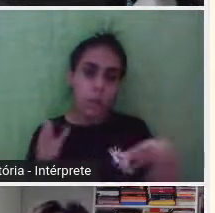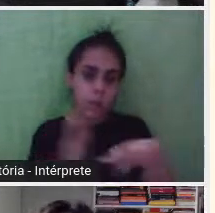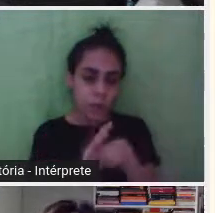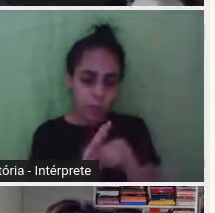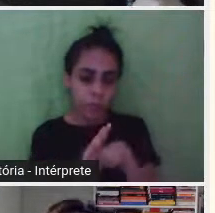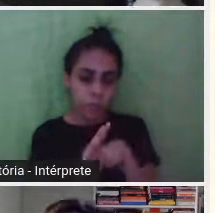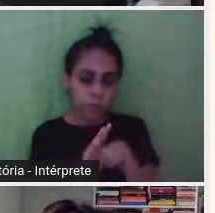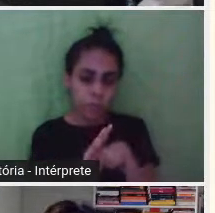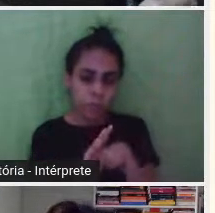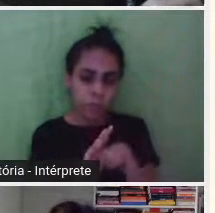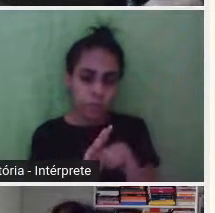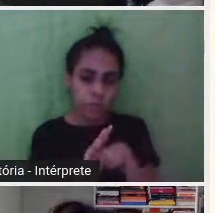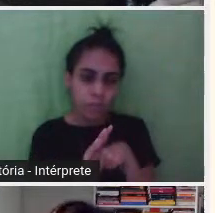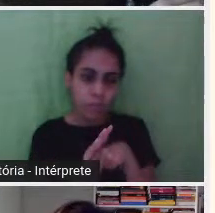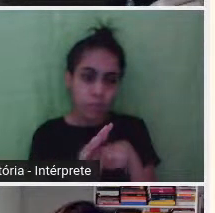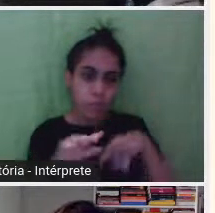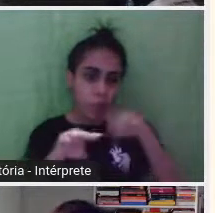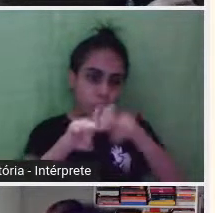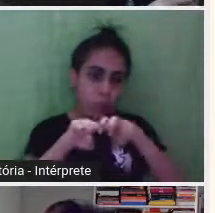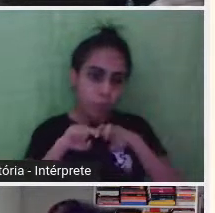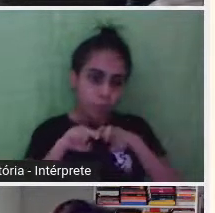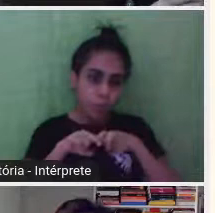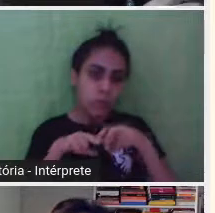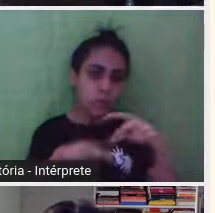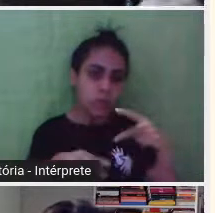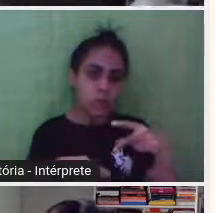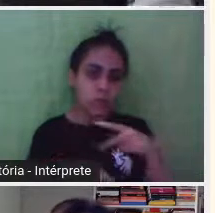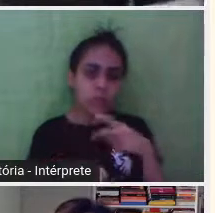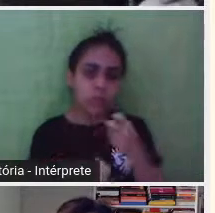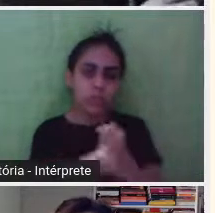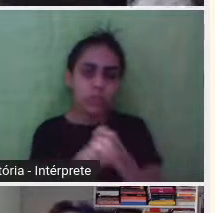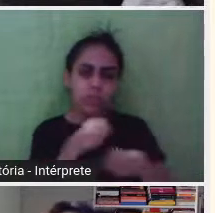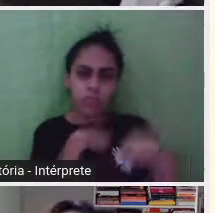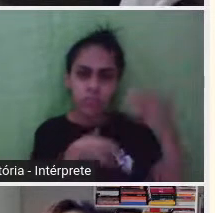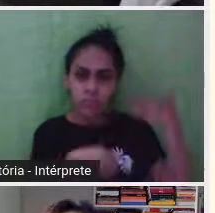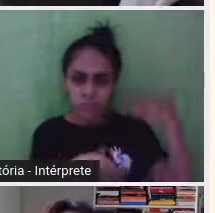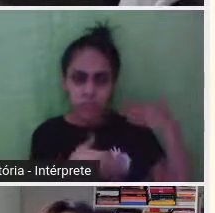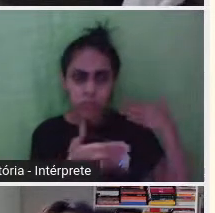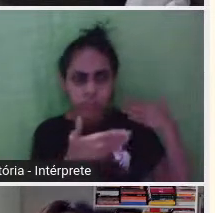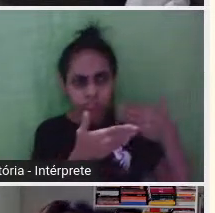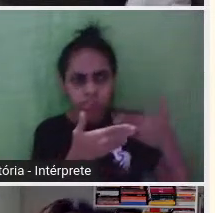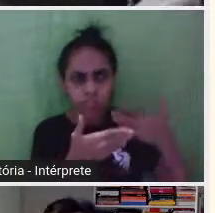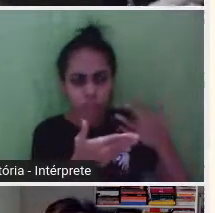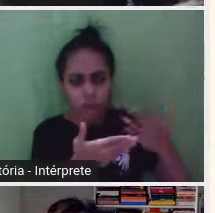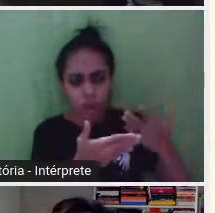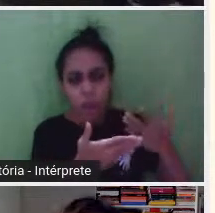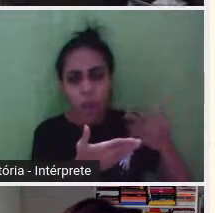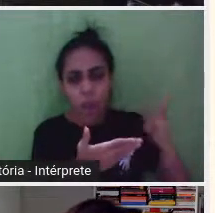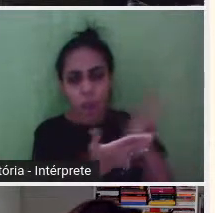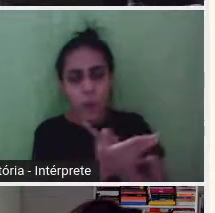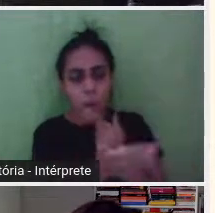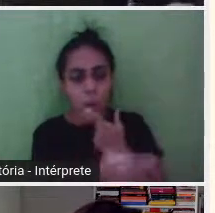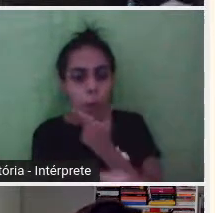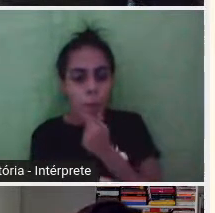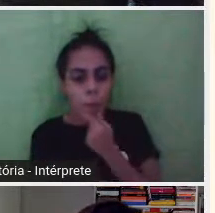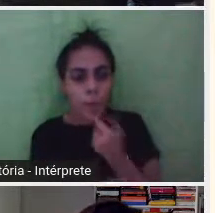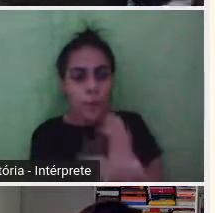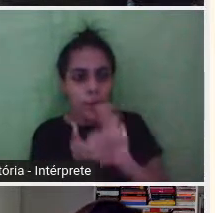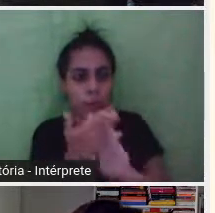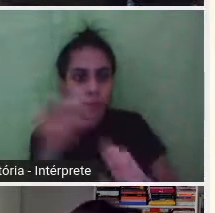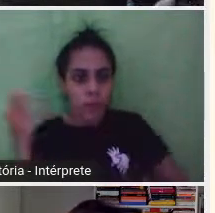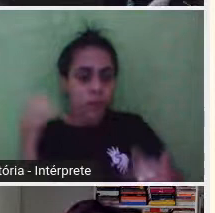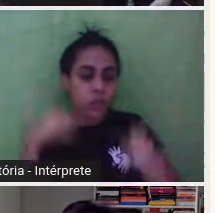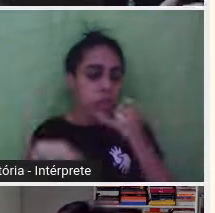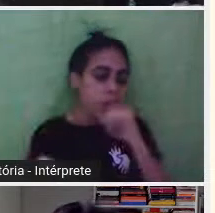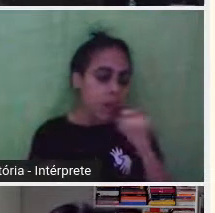Então, alguns anos passados, mas é algo recente, ele foi para a Itália para ganhar um prêmio, para receber um